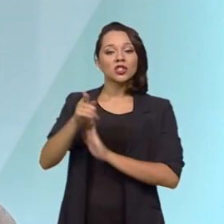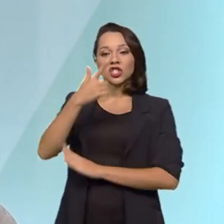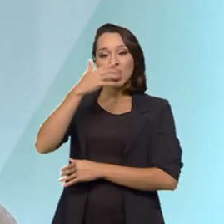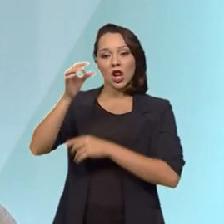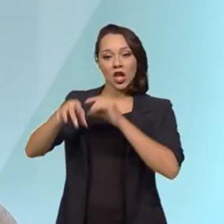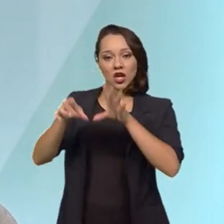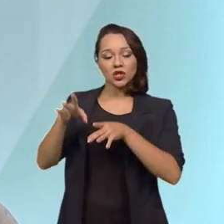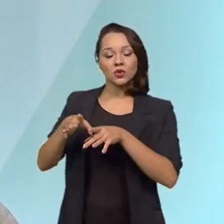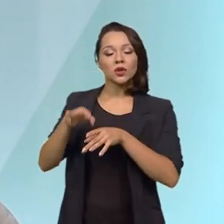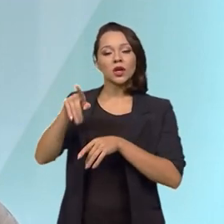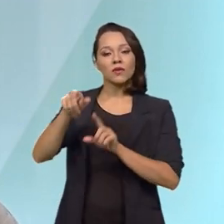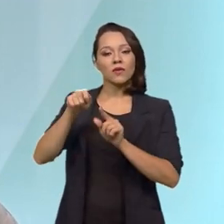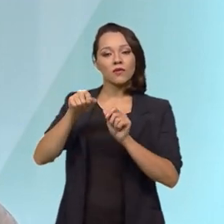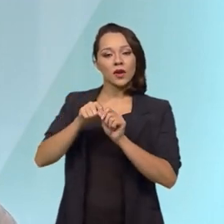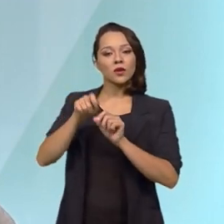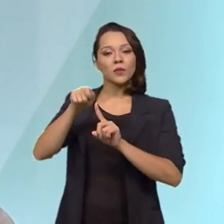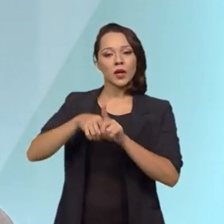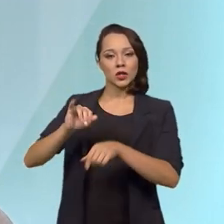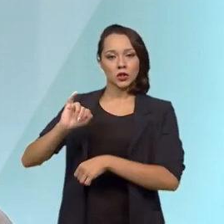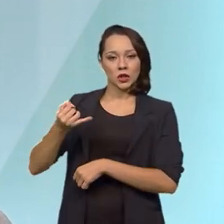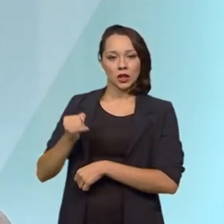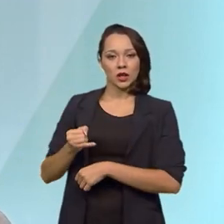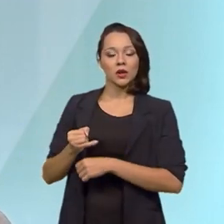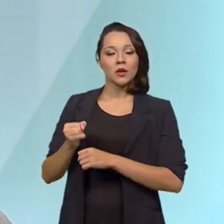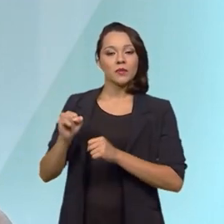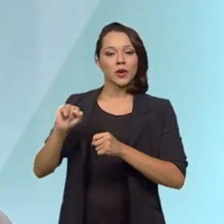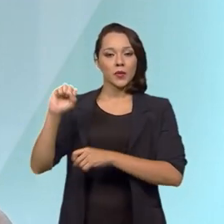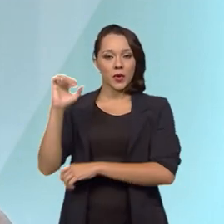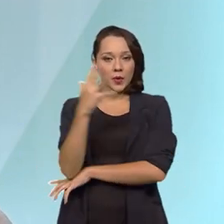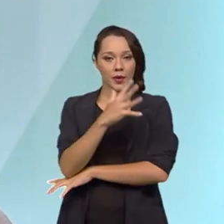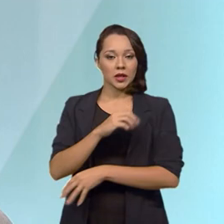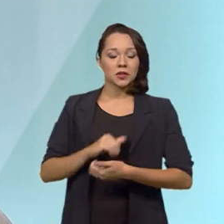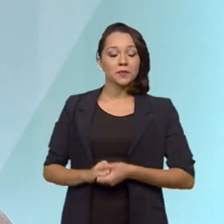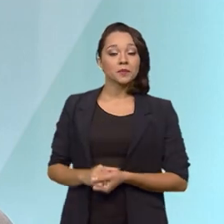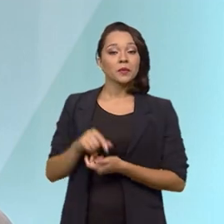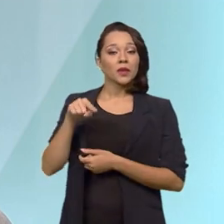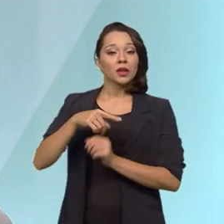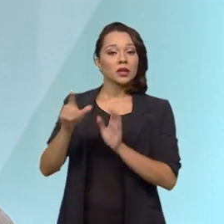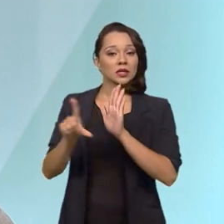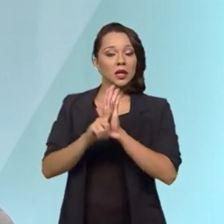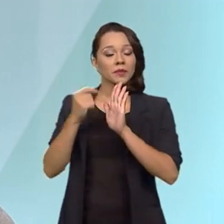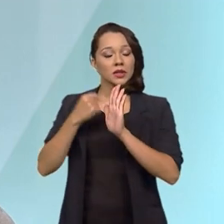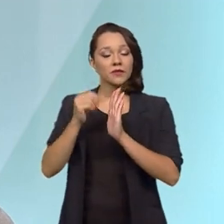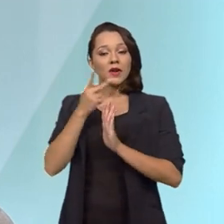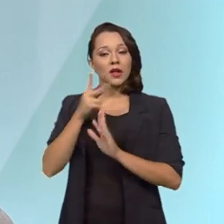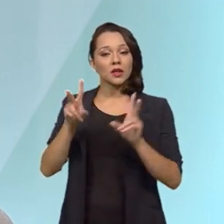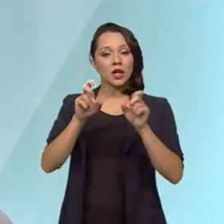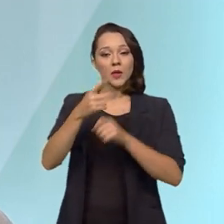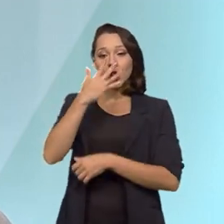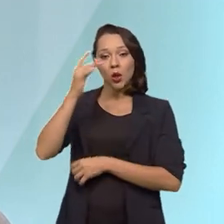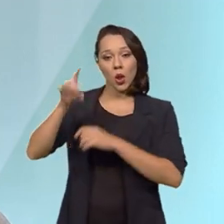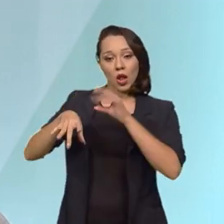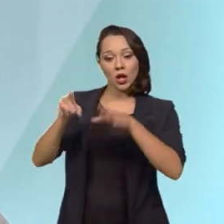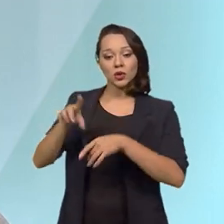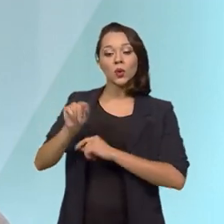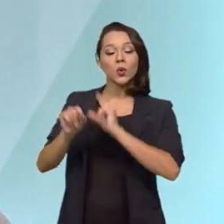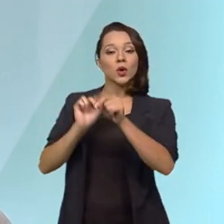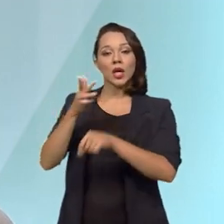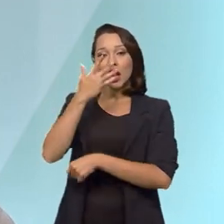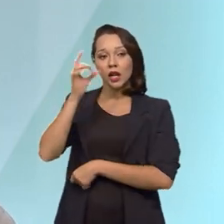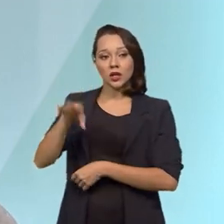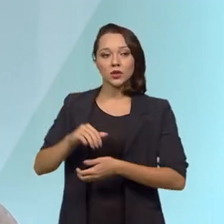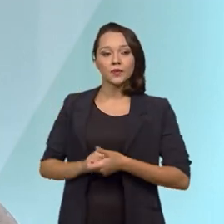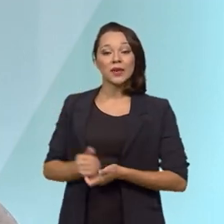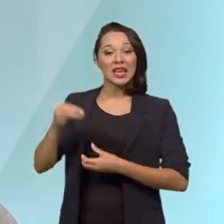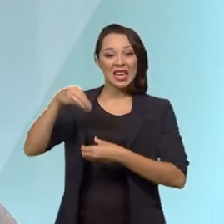feito em janeiro pelo Ministério do Meio Ambiente. Dentro desse marco legal, nós temos que tratar os resíduos, tratar aquilo que é lixo. E